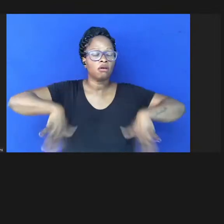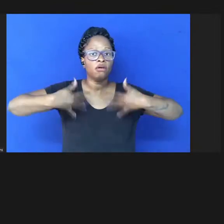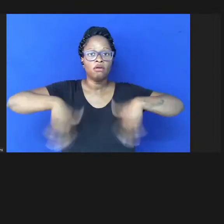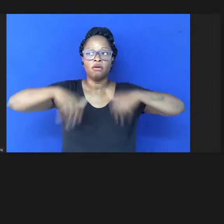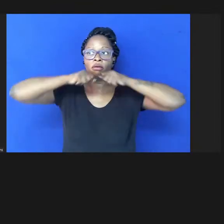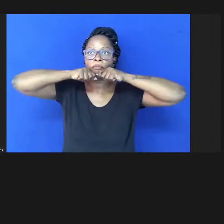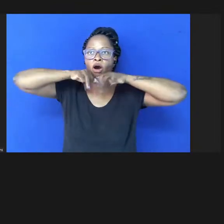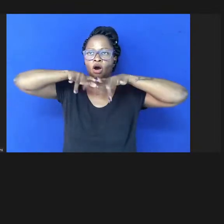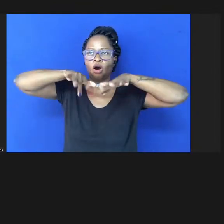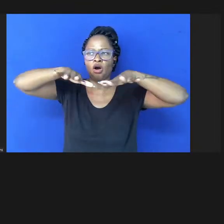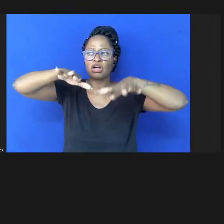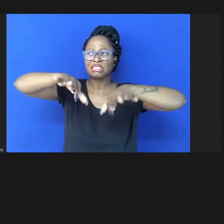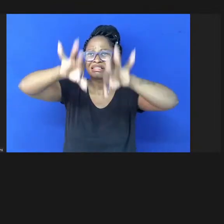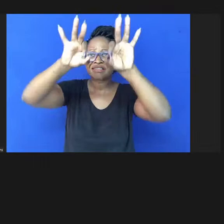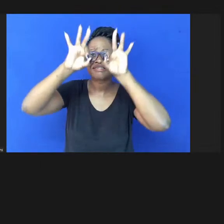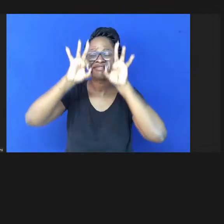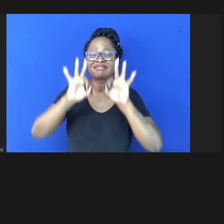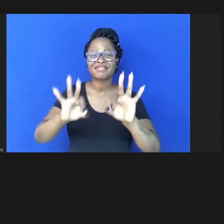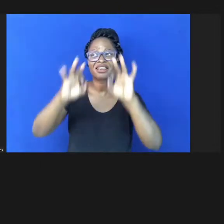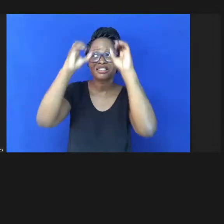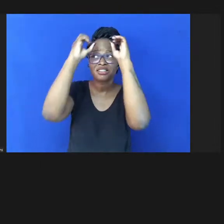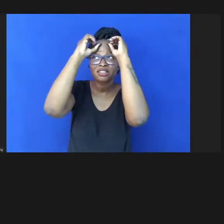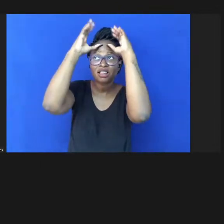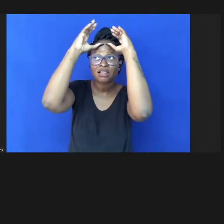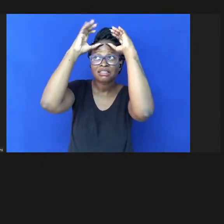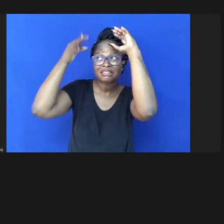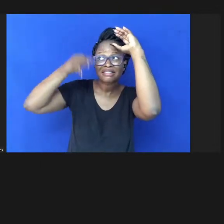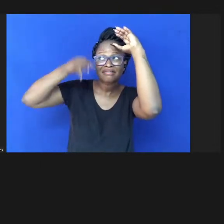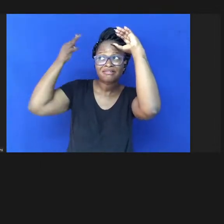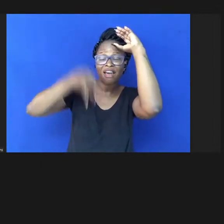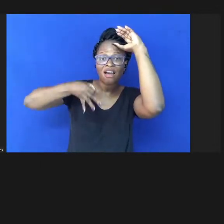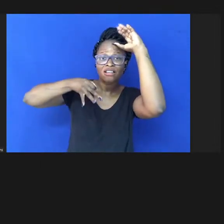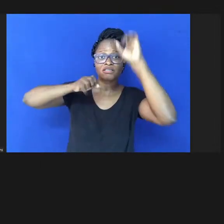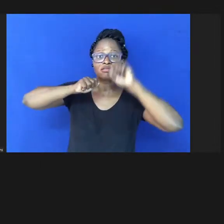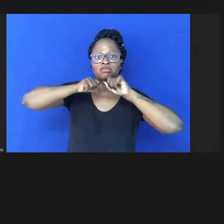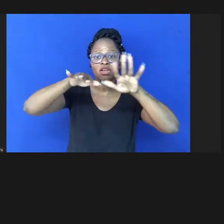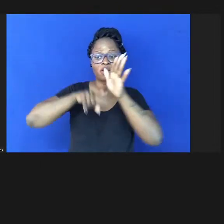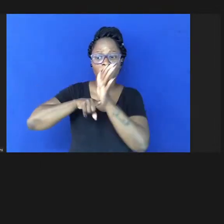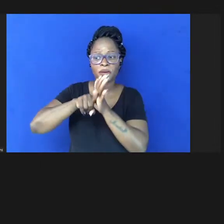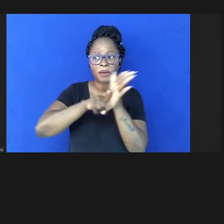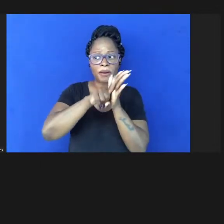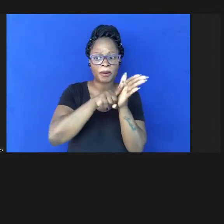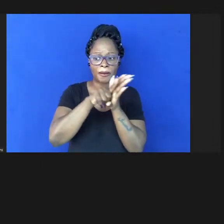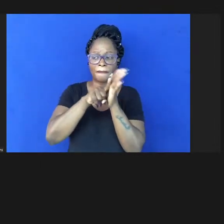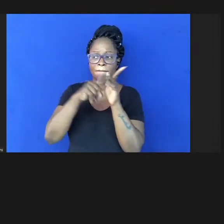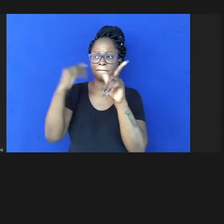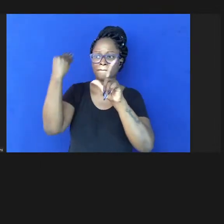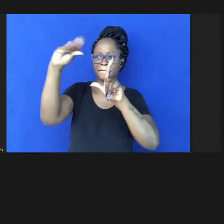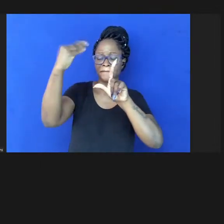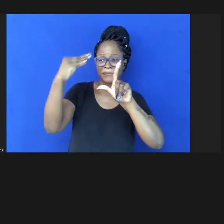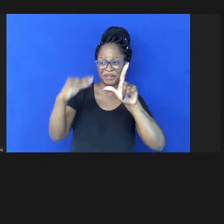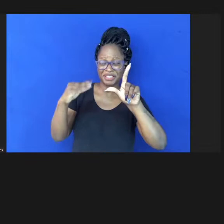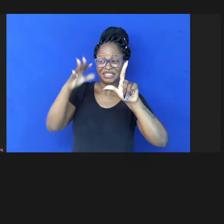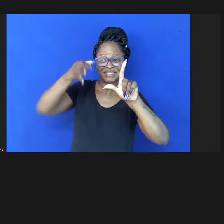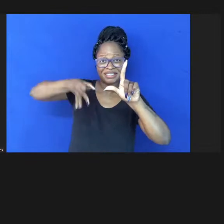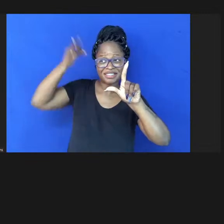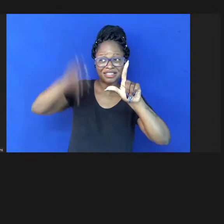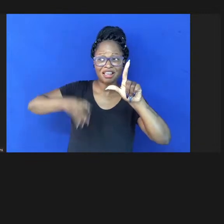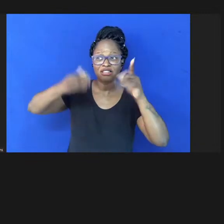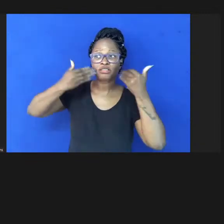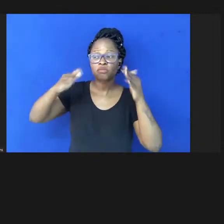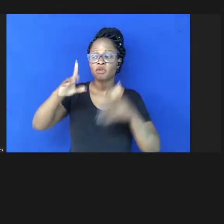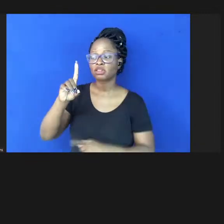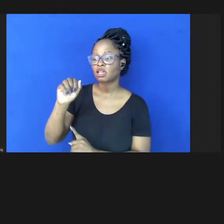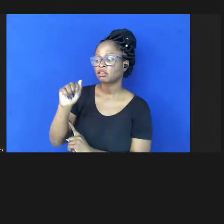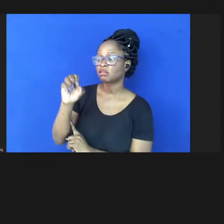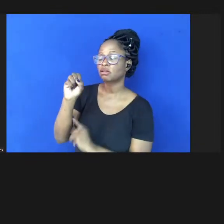correta do conhecimento e que os pesquisadores compartilhem seus dados nos arquivos e revelem os dados utilizados para